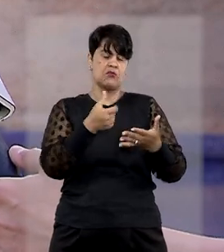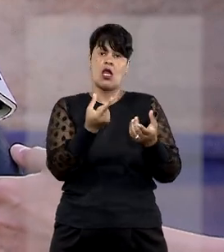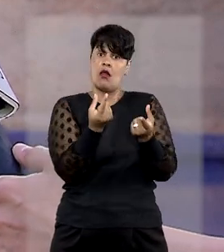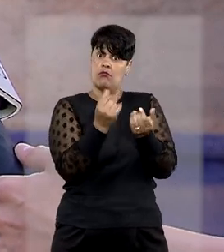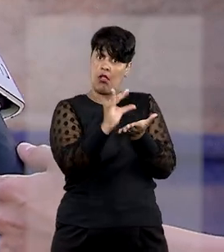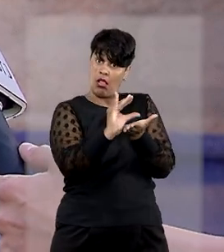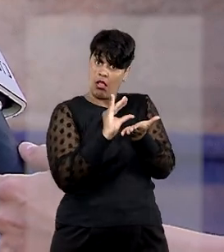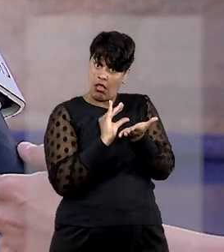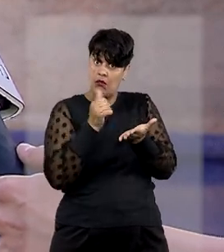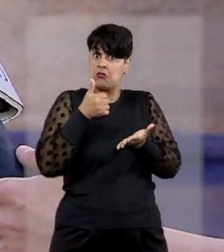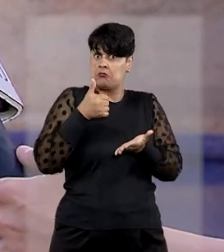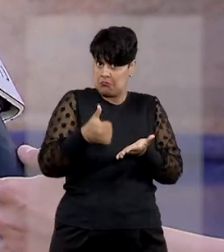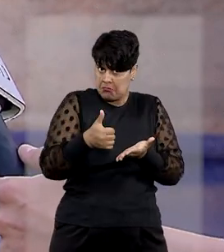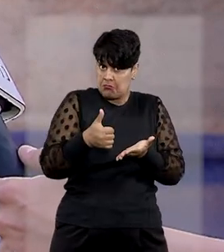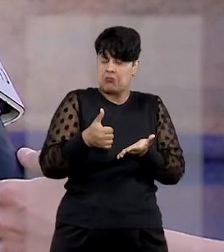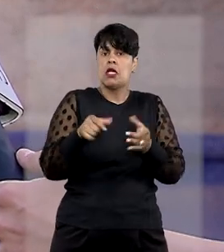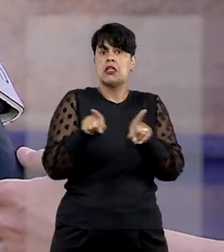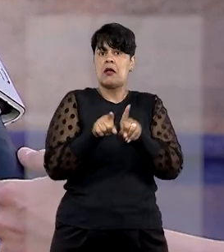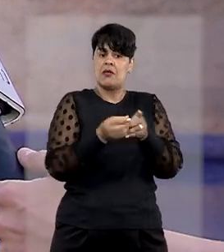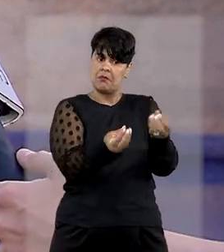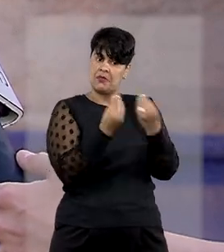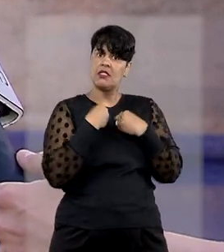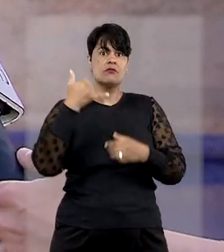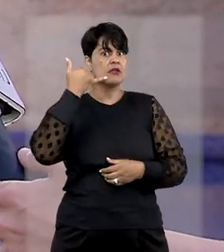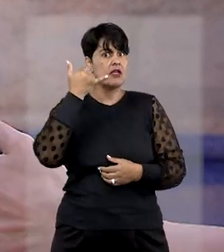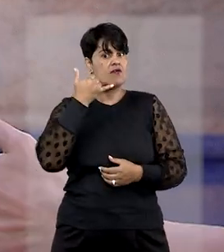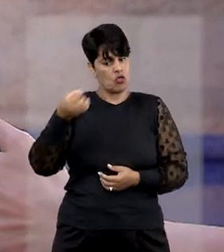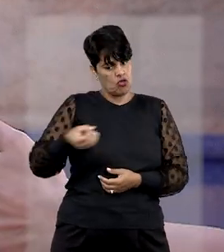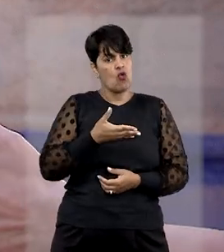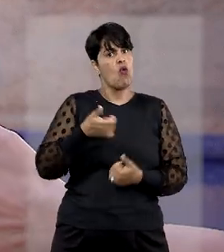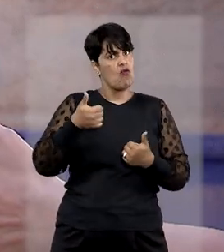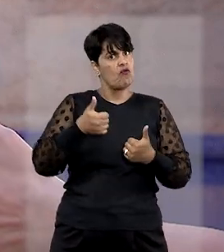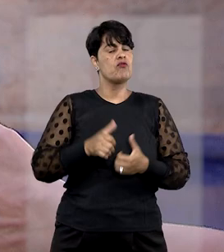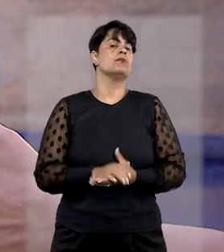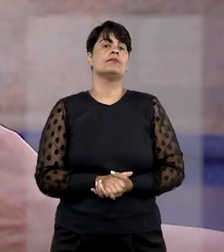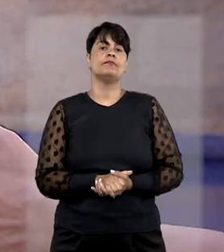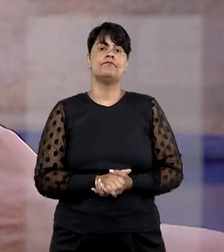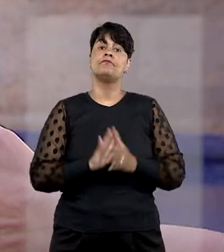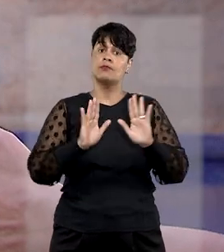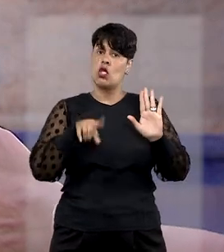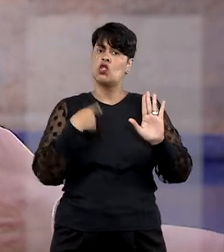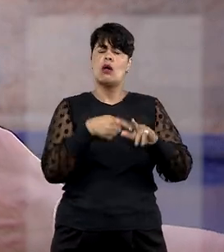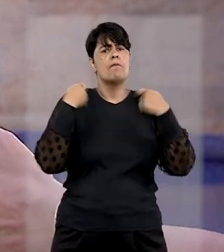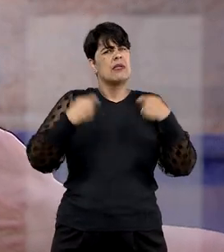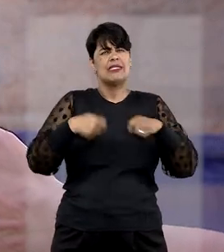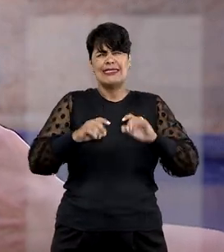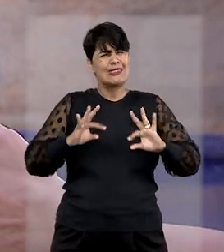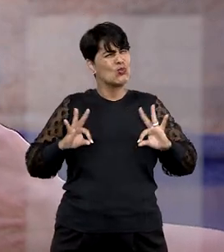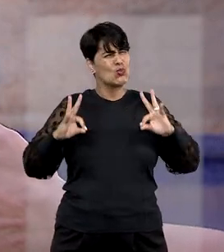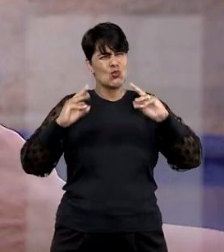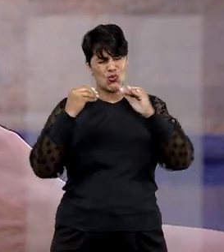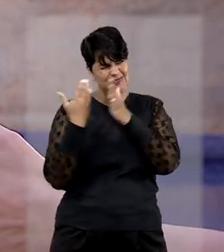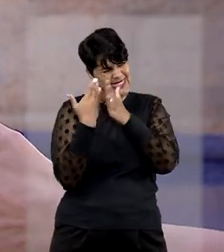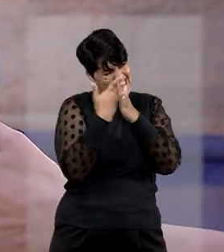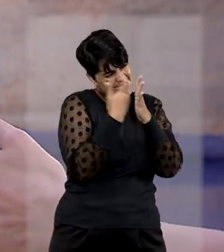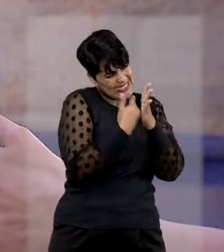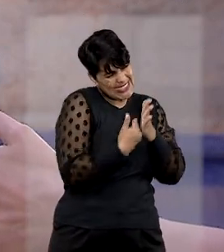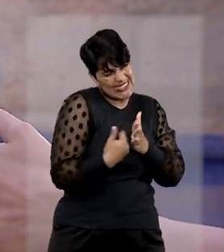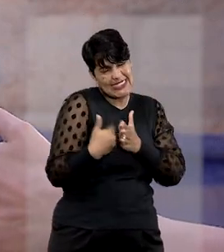eu aleguei ter e ainda me deu um celular novo. A gente sempre deve tentar esgotar na esfera